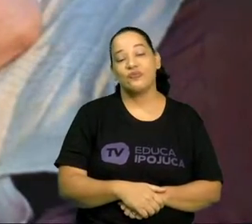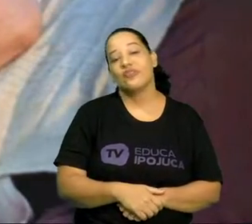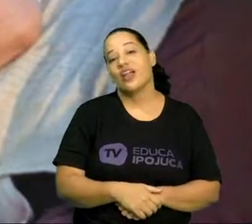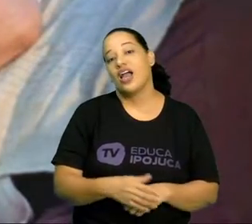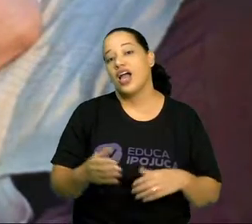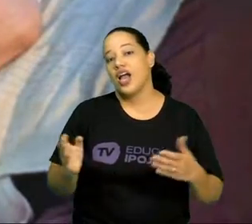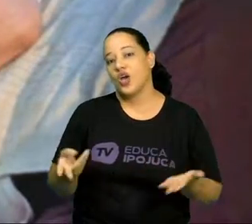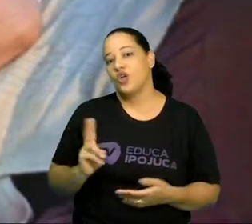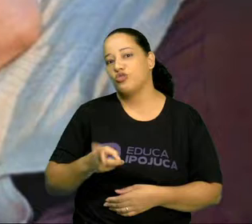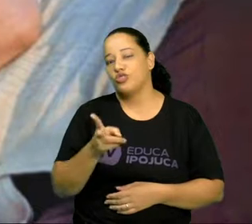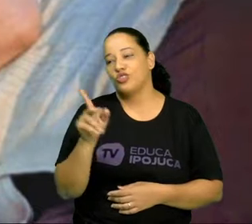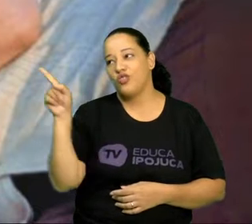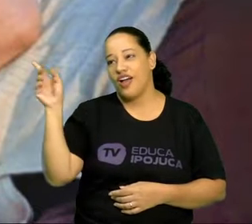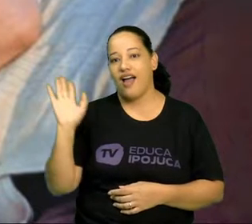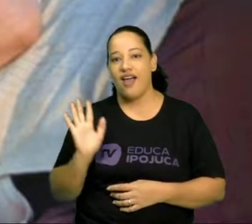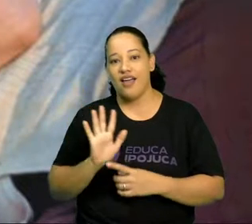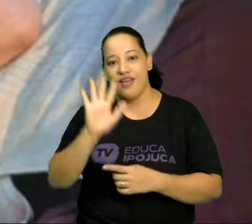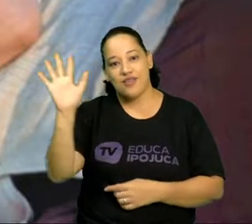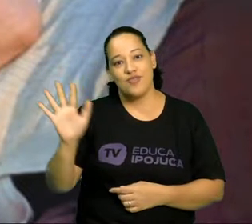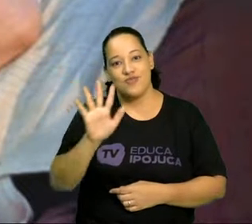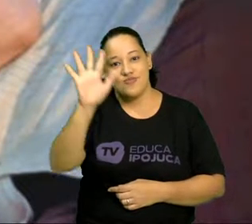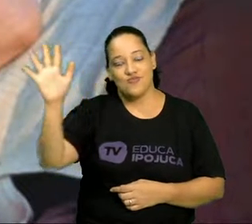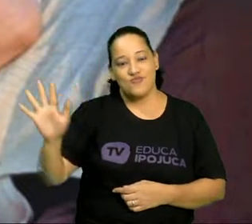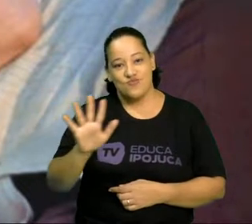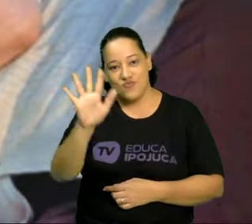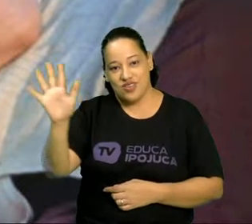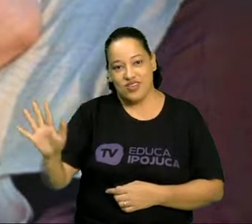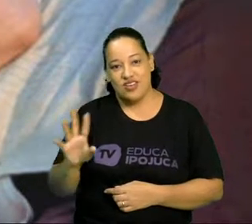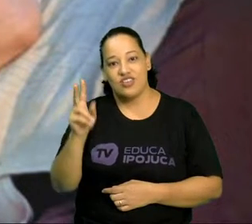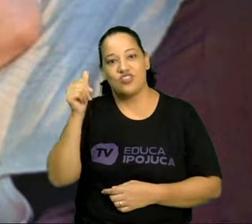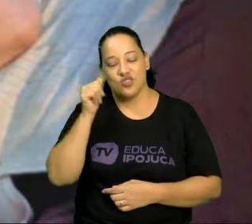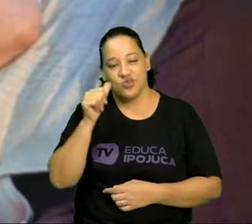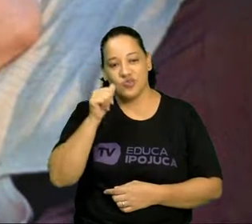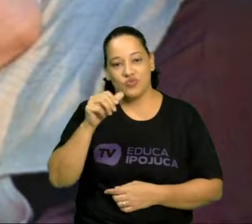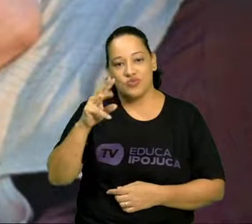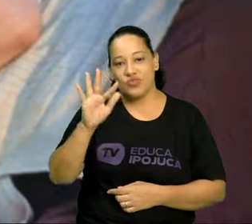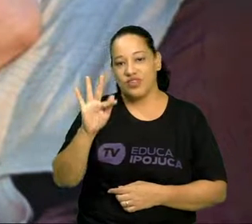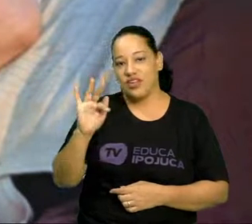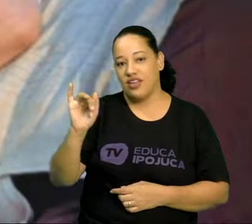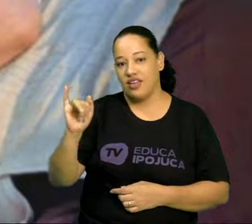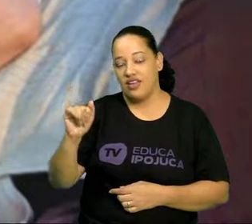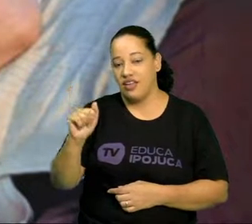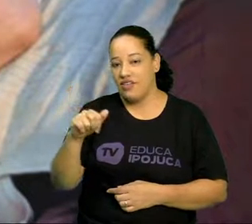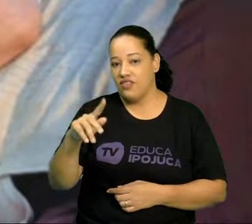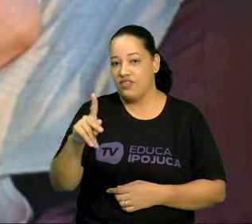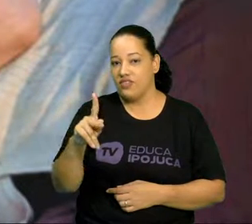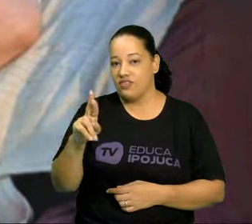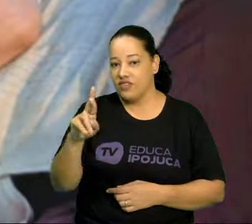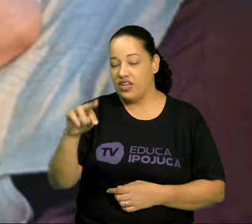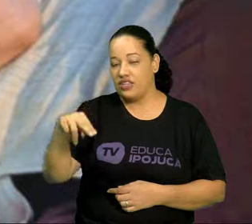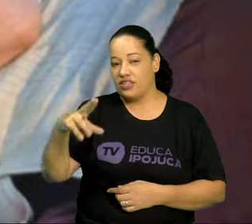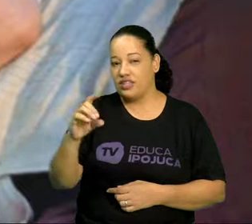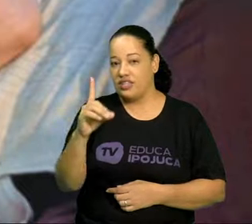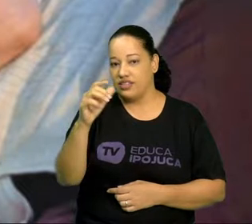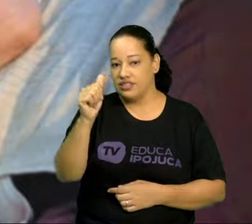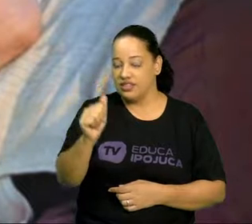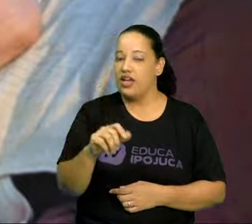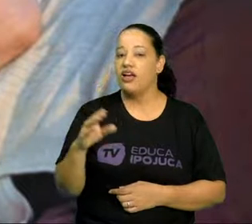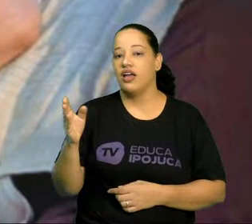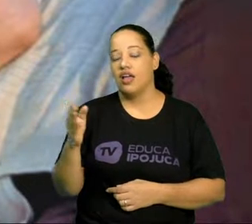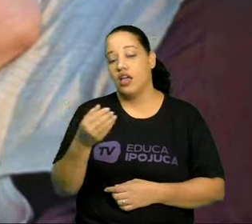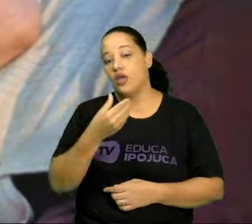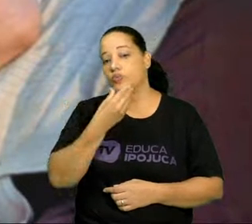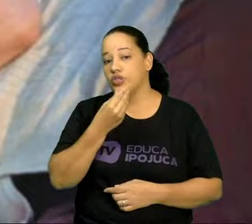Continuo com essa imagem maravilhosa da Fernanda Montenegro e do Vinícius em Central do Brasil, que é um filme